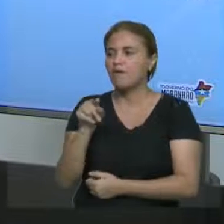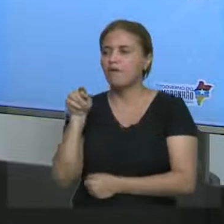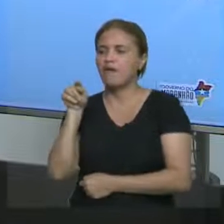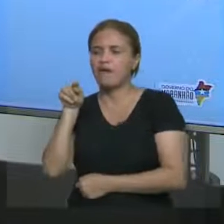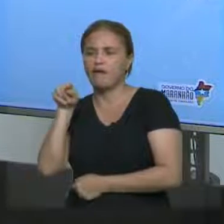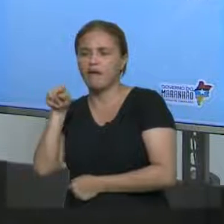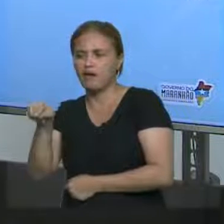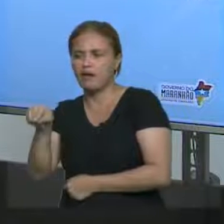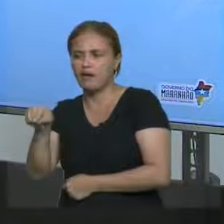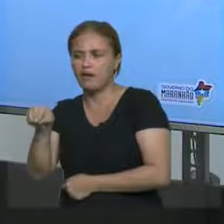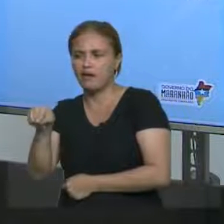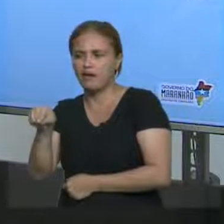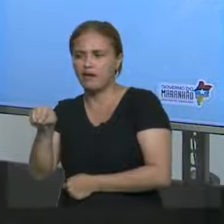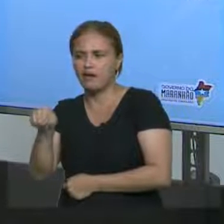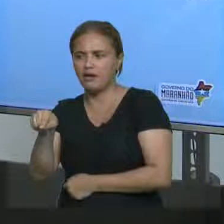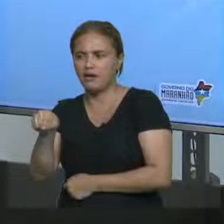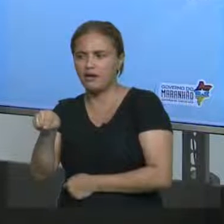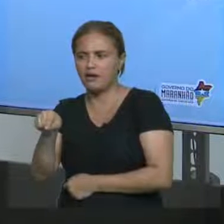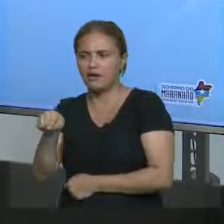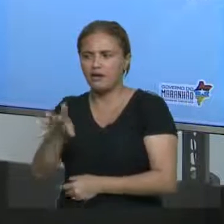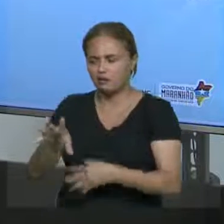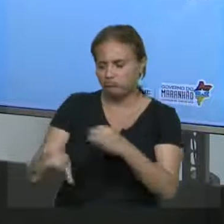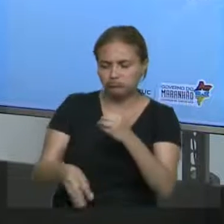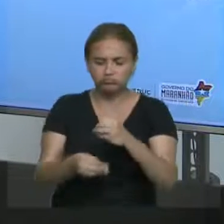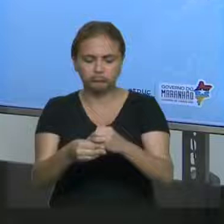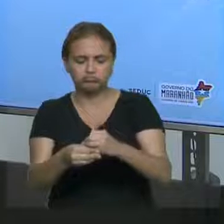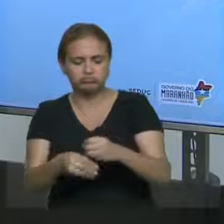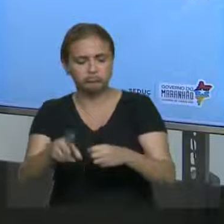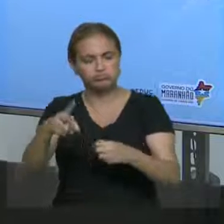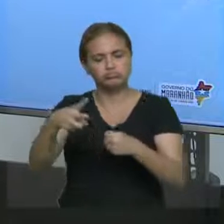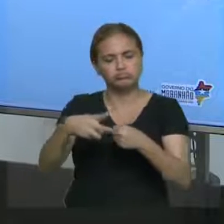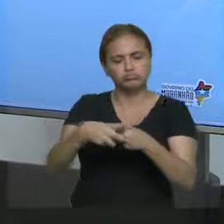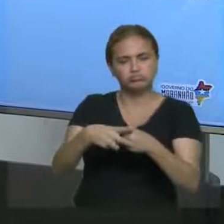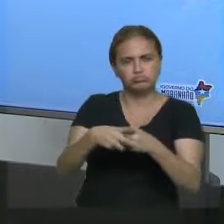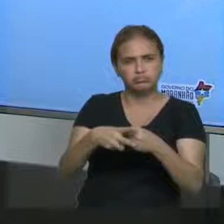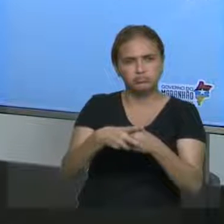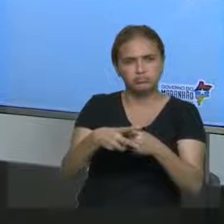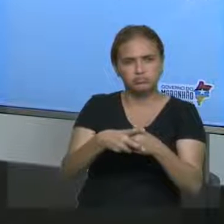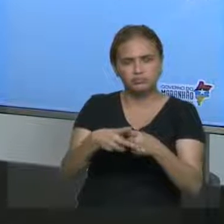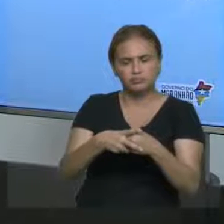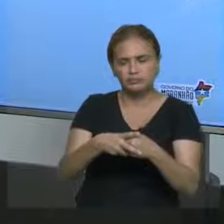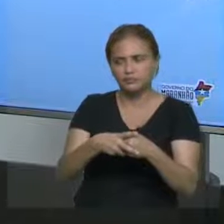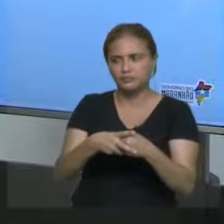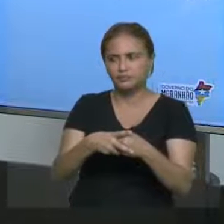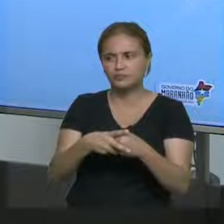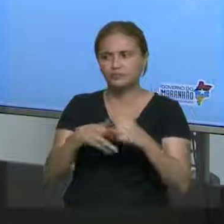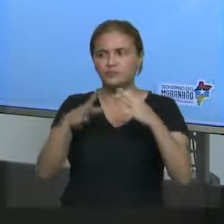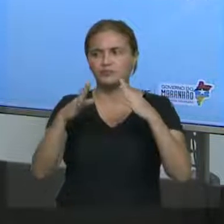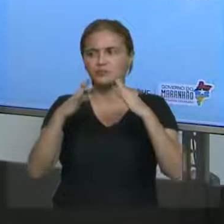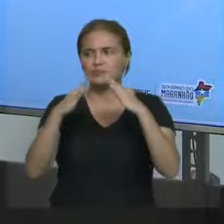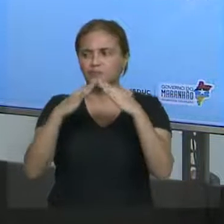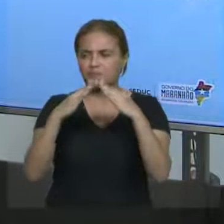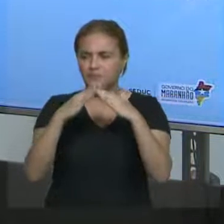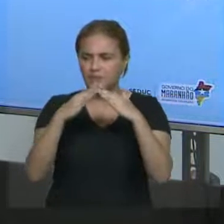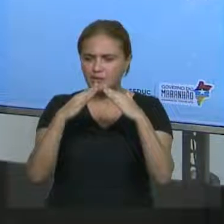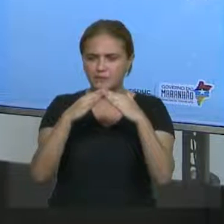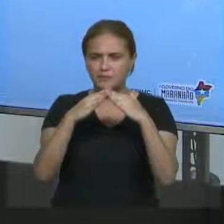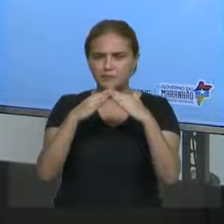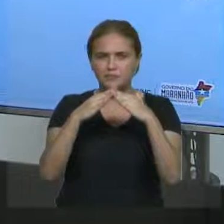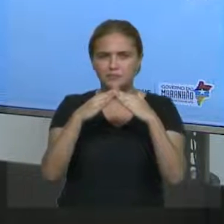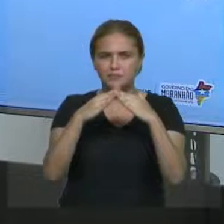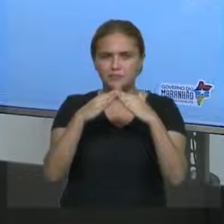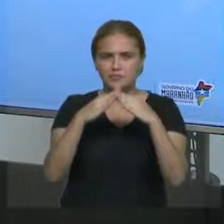they. Mais o verbo na forma normal, mais o complemento. Então, exemplo. Do we like supla? Nós gostamos do supla?